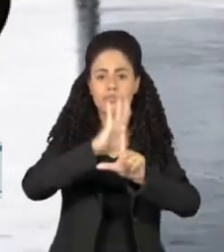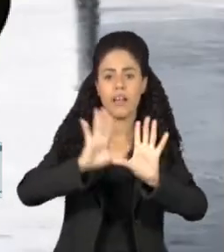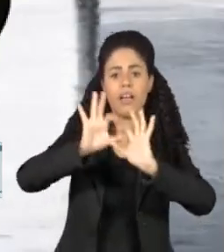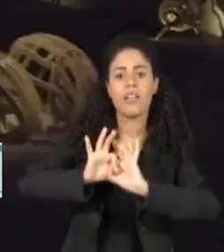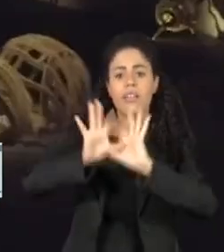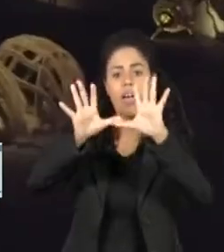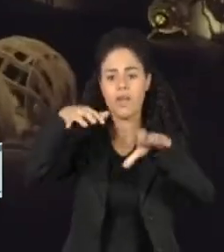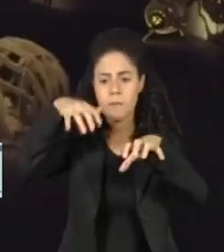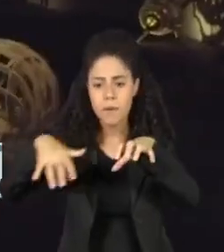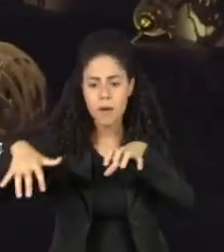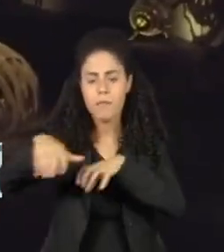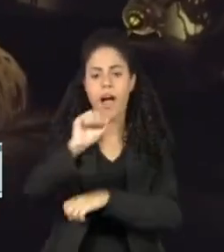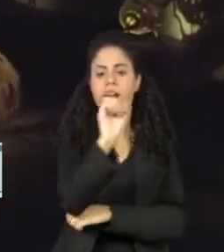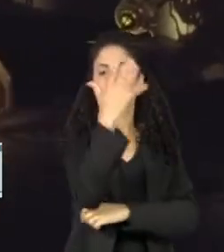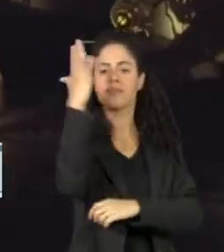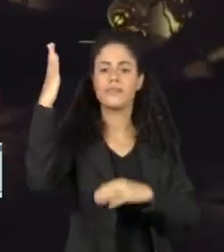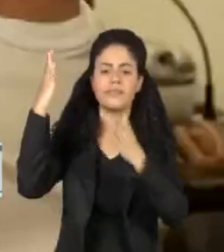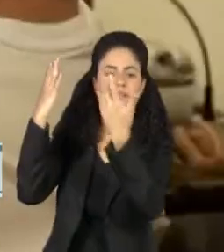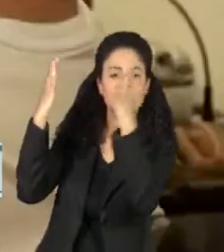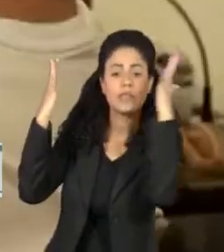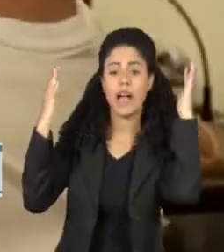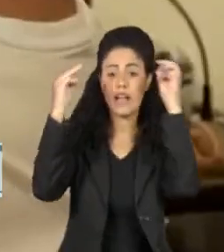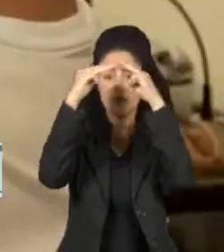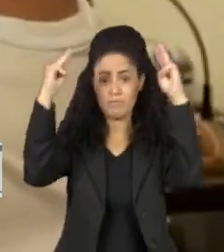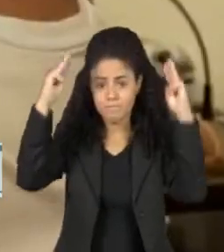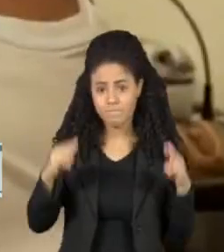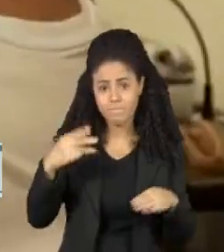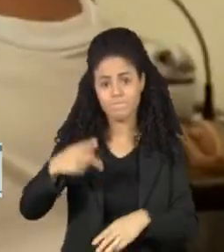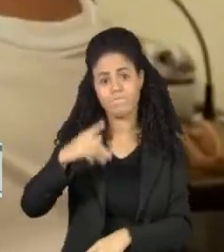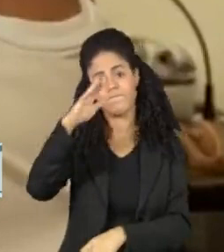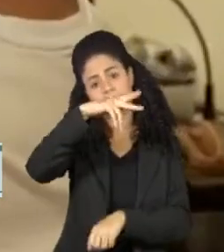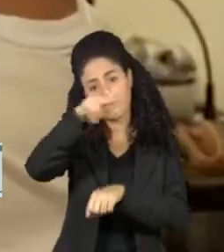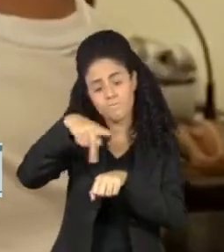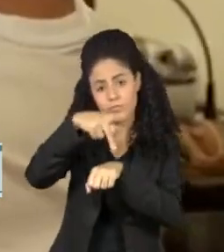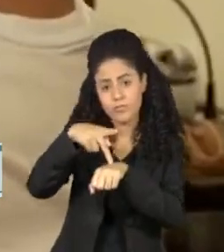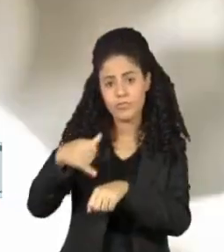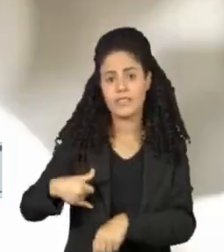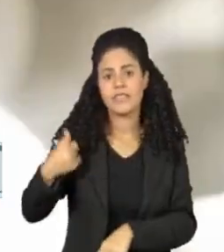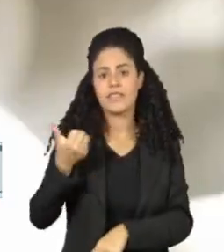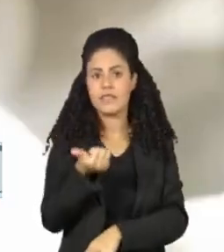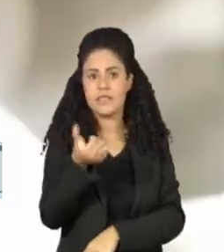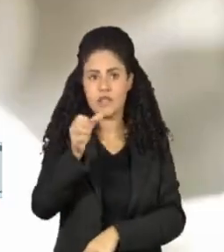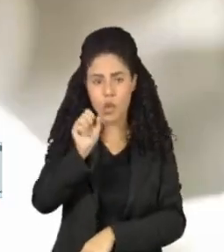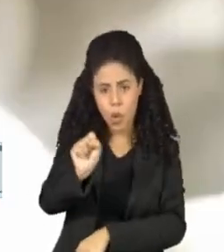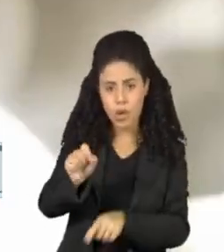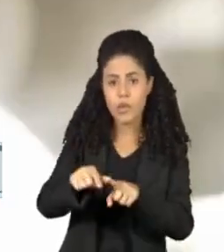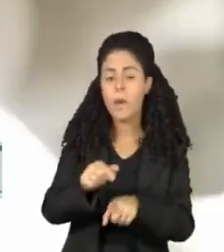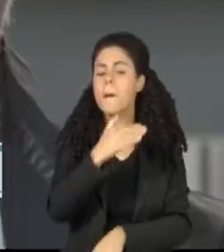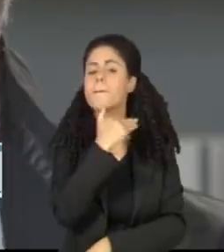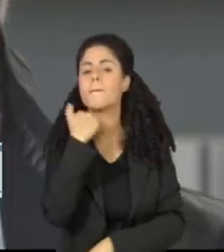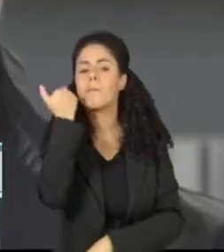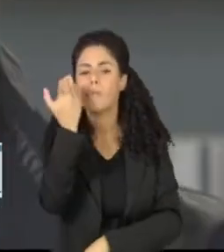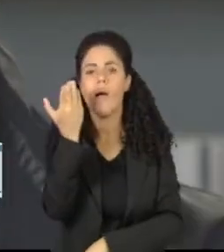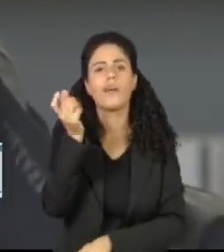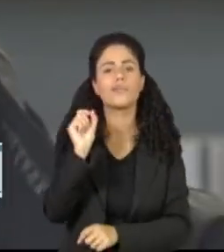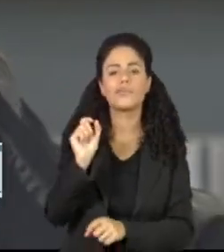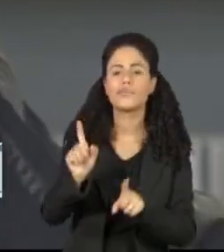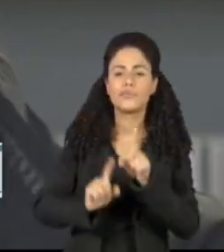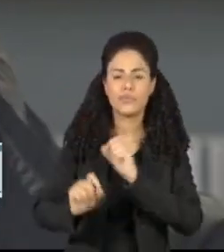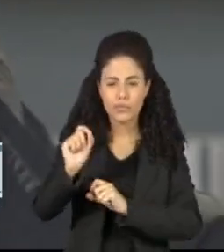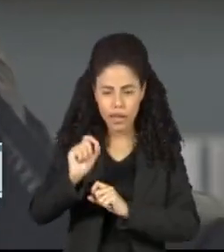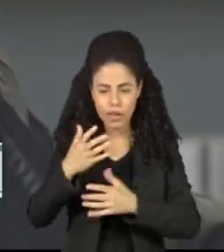diversos parques e museus do país. Ângelo Venosa tinha 68 anos e morreu por problemas da